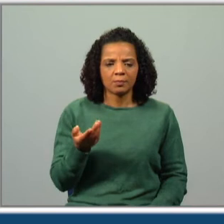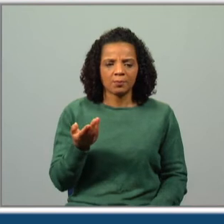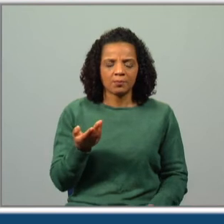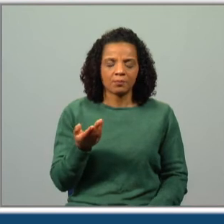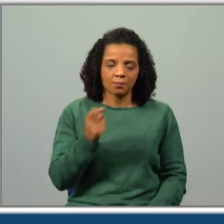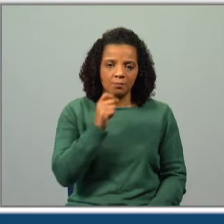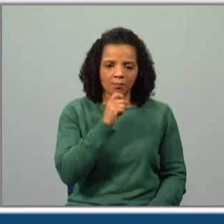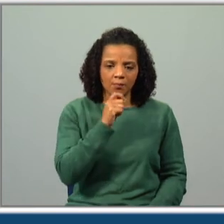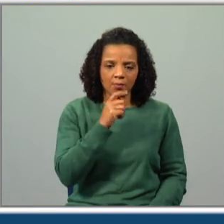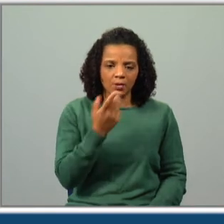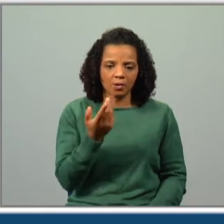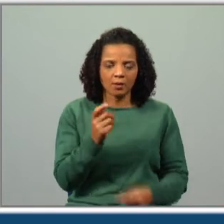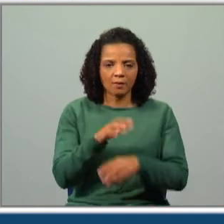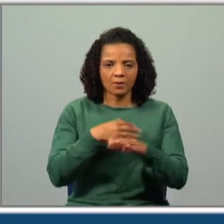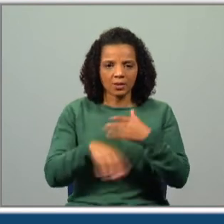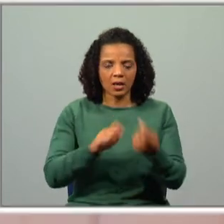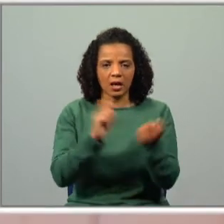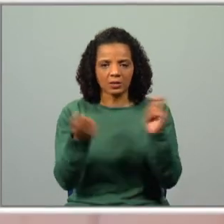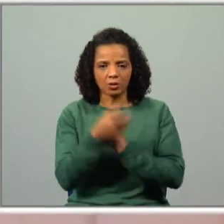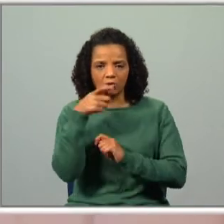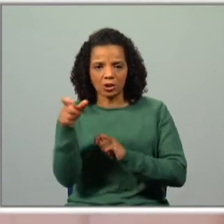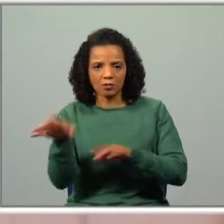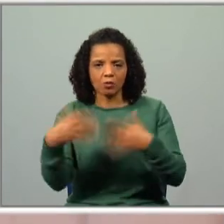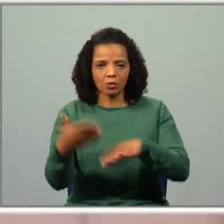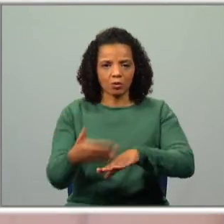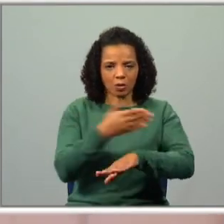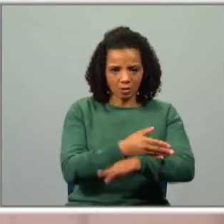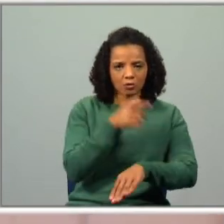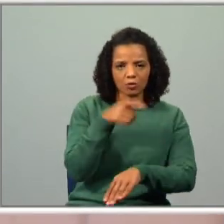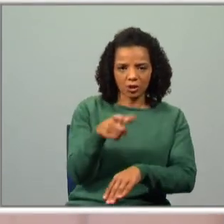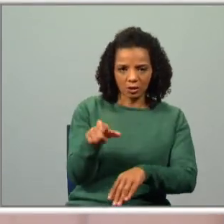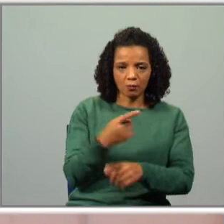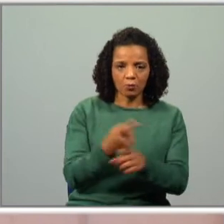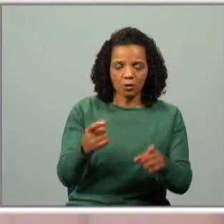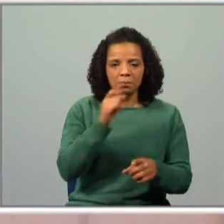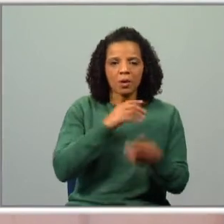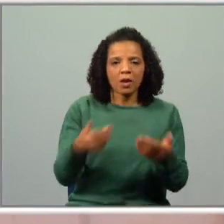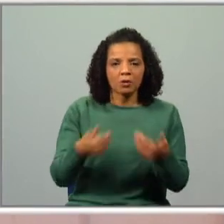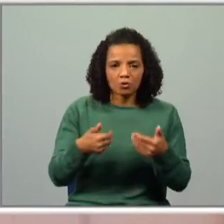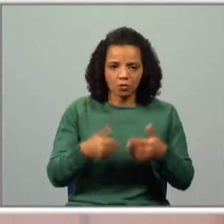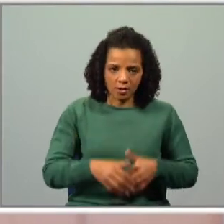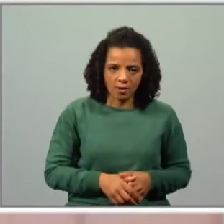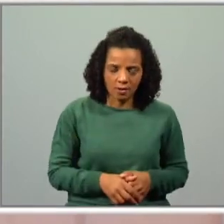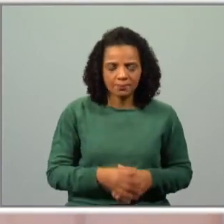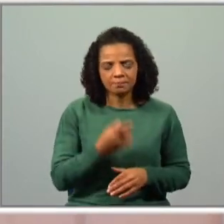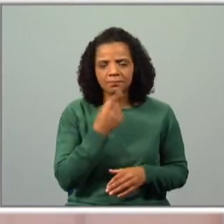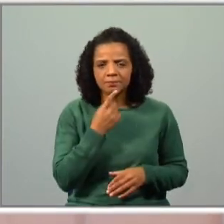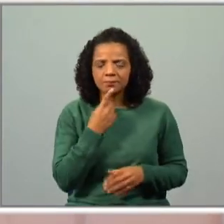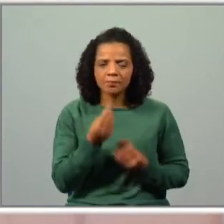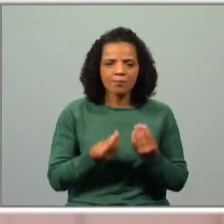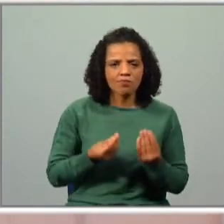ou que podem fazer alteração no adjetivo. Porquê? Porque podem nos ajudar a perceber